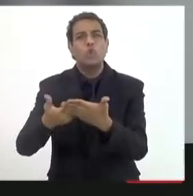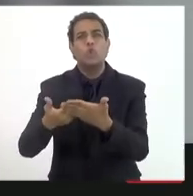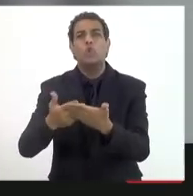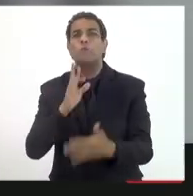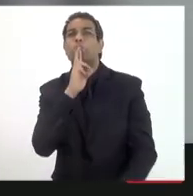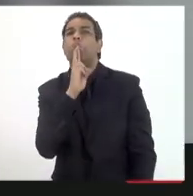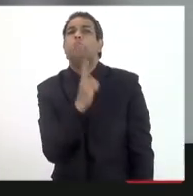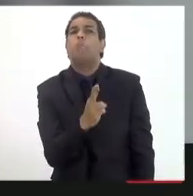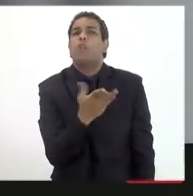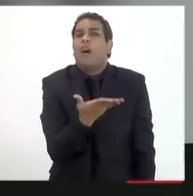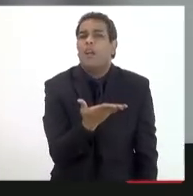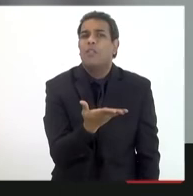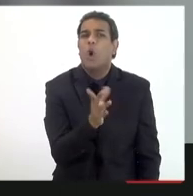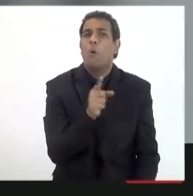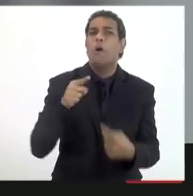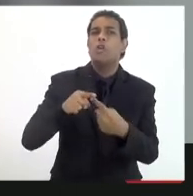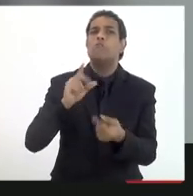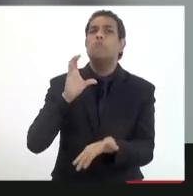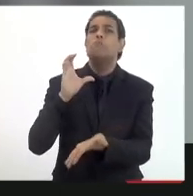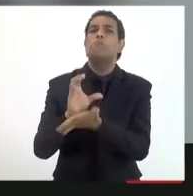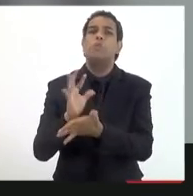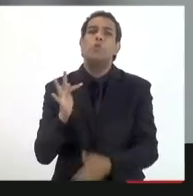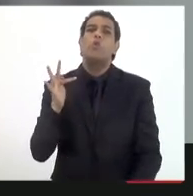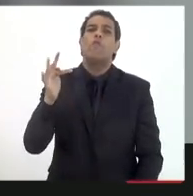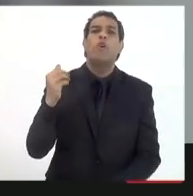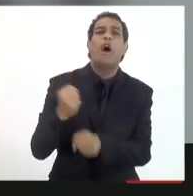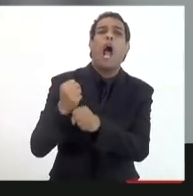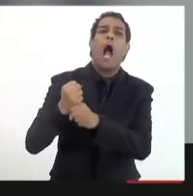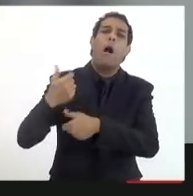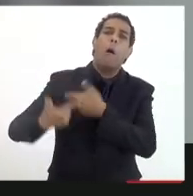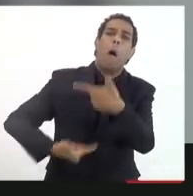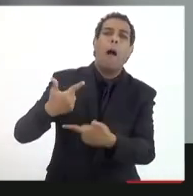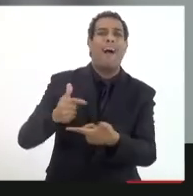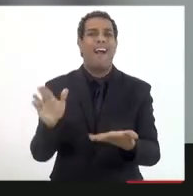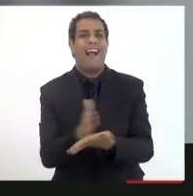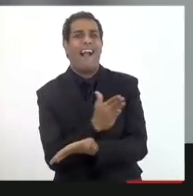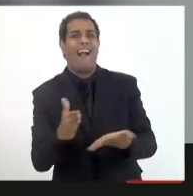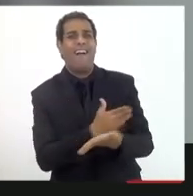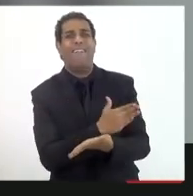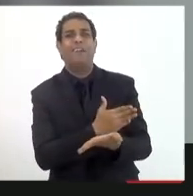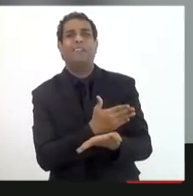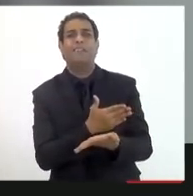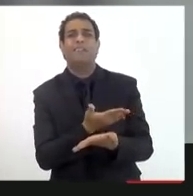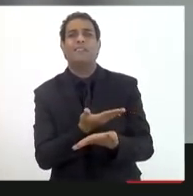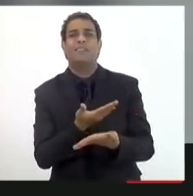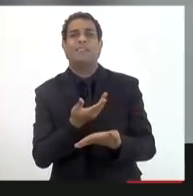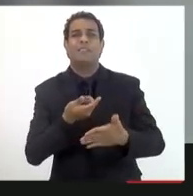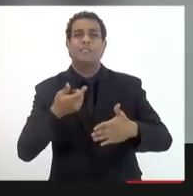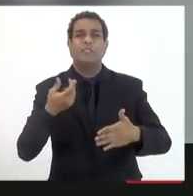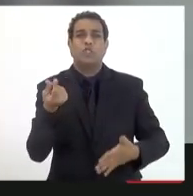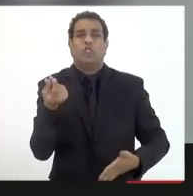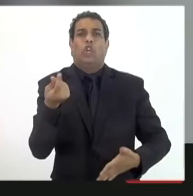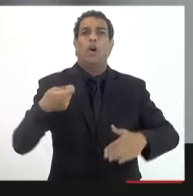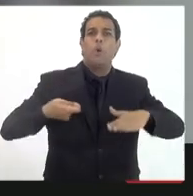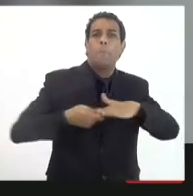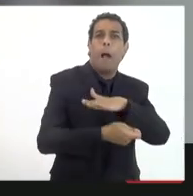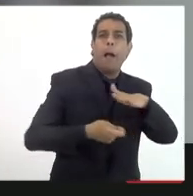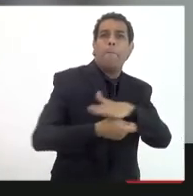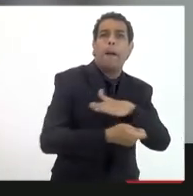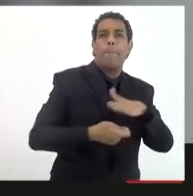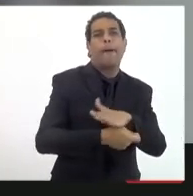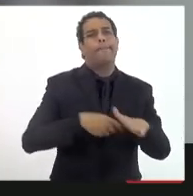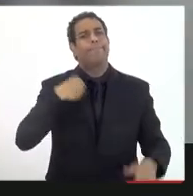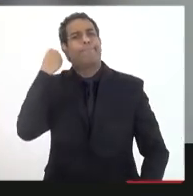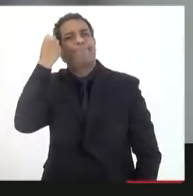do fundo acho que isso é muito importante também porque muitas vezes os investimentos são feitos pela lógica e claro pela